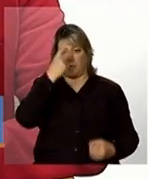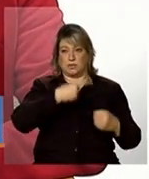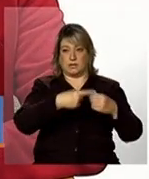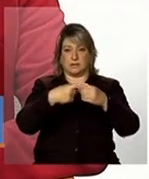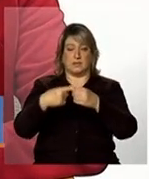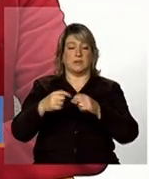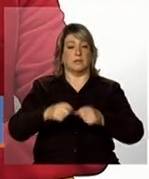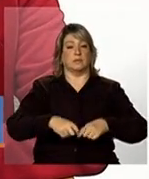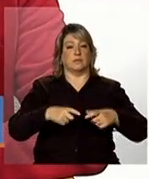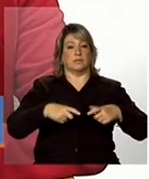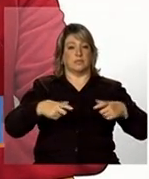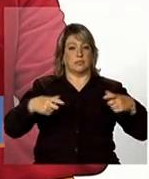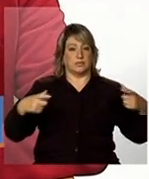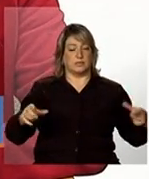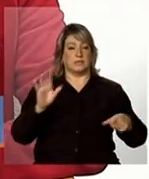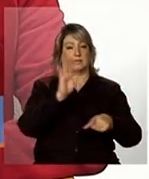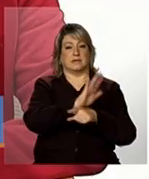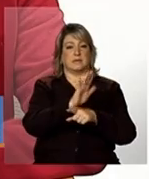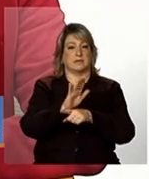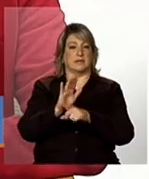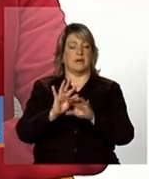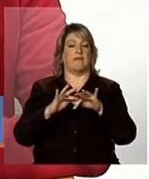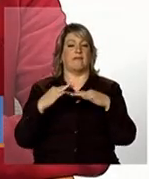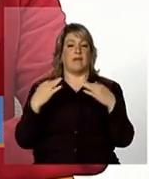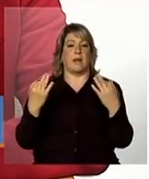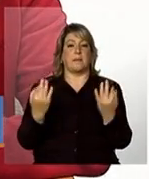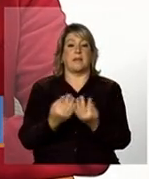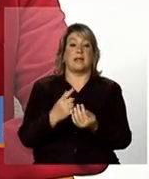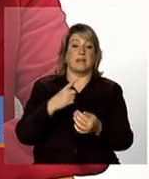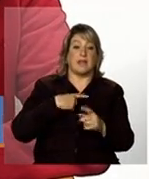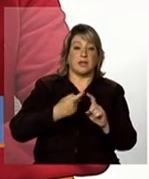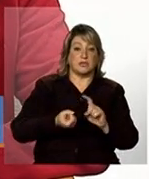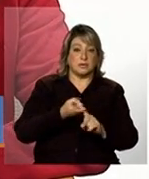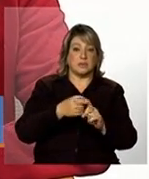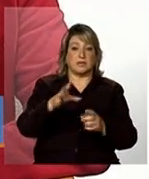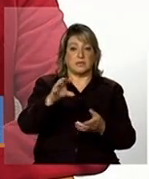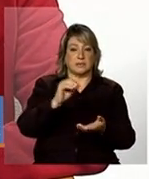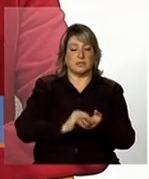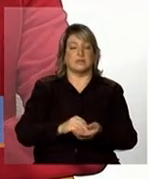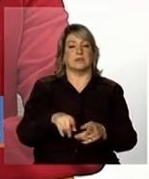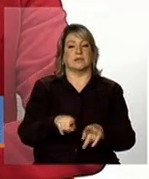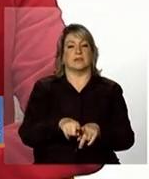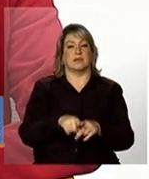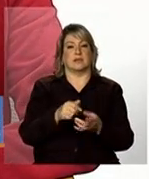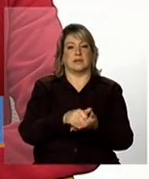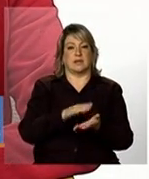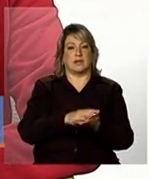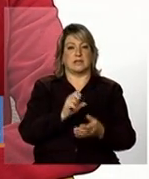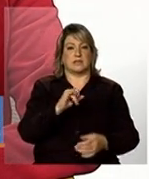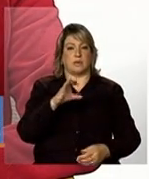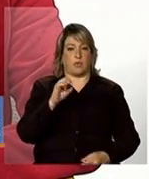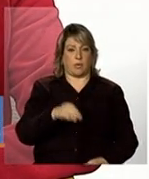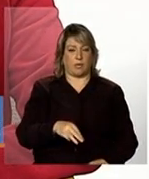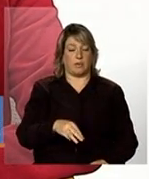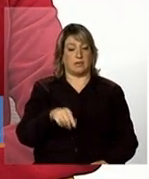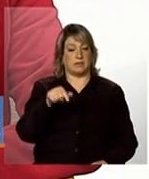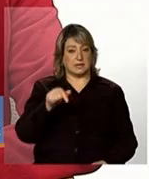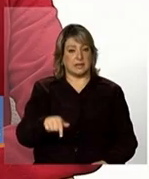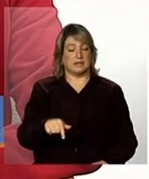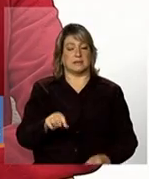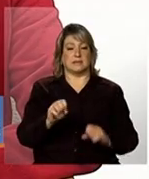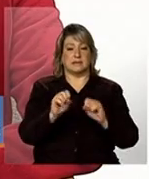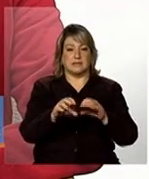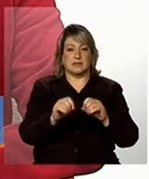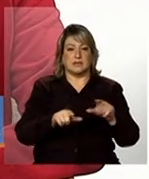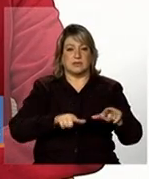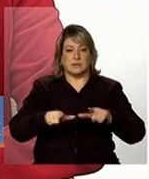aumente para atender todas as famílias em suspensão e ele seja registrado no SICOM então por isso a instrução operacional ela tem alguns objetivos